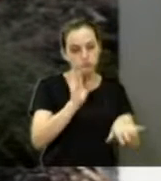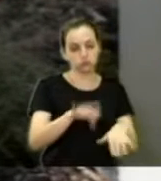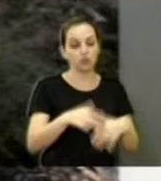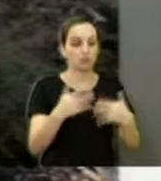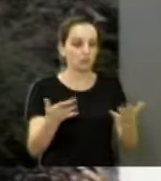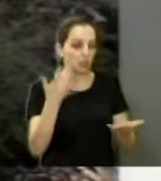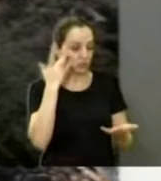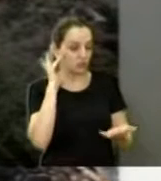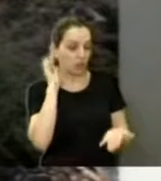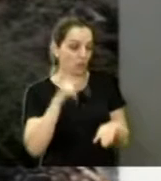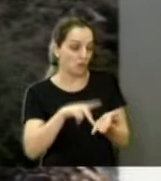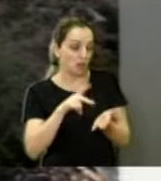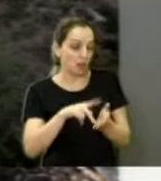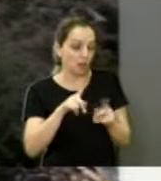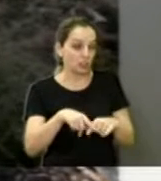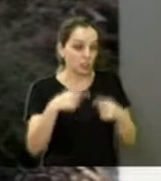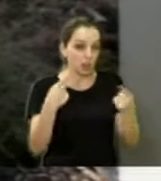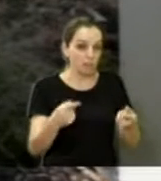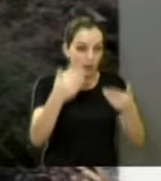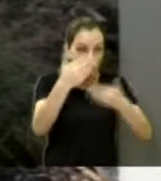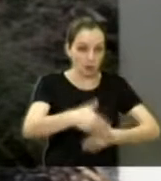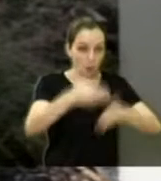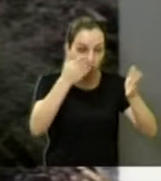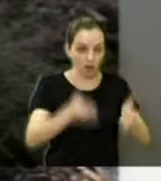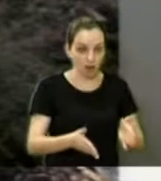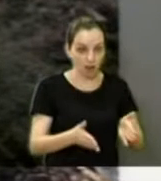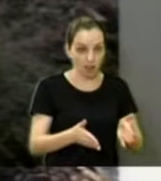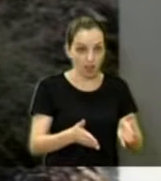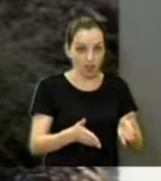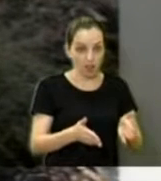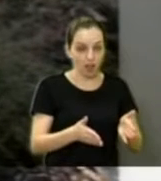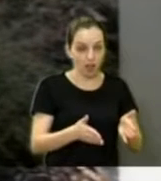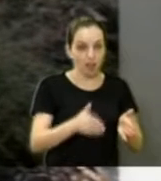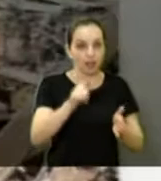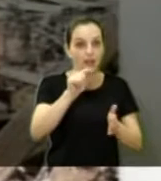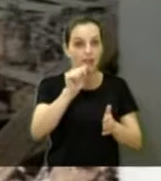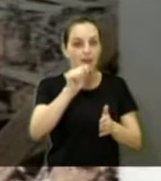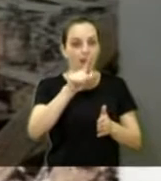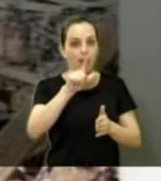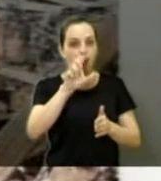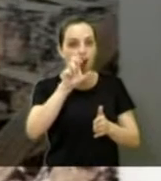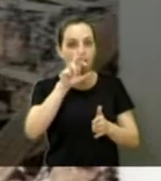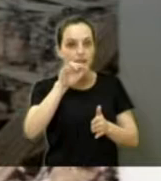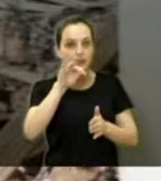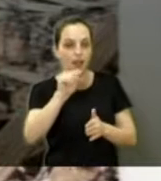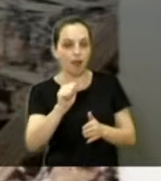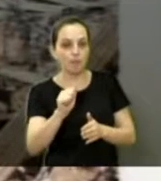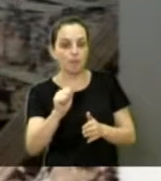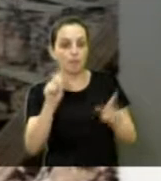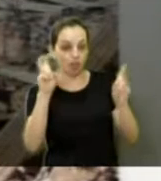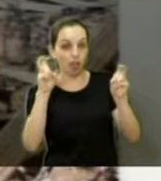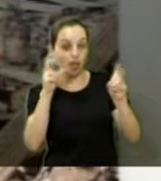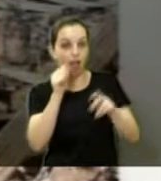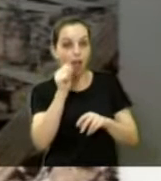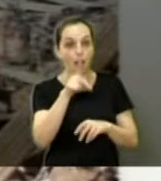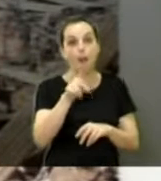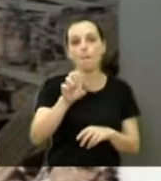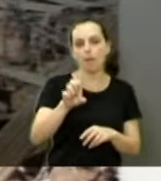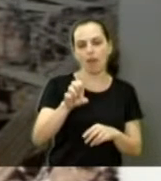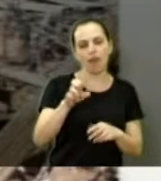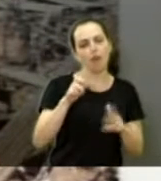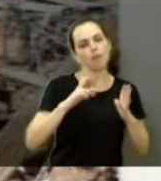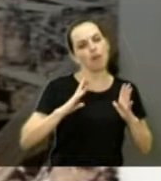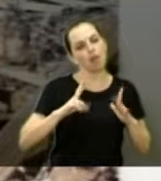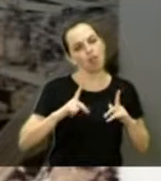não sei se é verdade, é a lixeira da galeria. Que coloca o lixo aí. Isso aí tem que ser limpo diariamente.